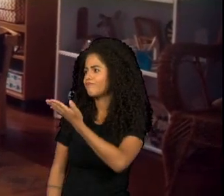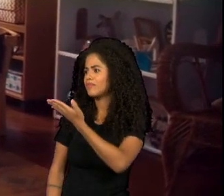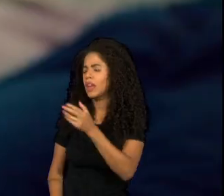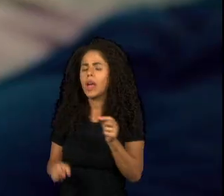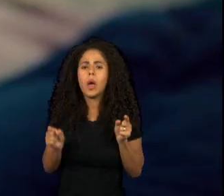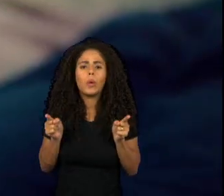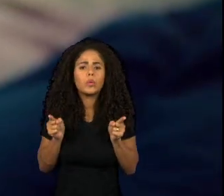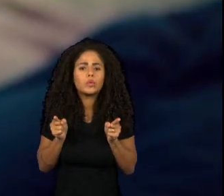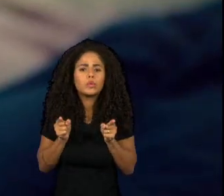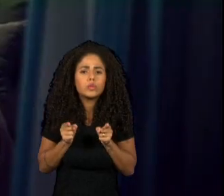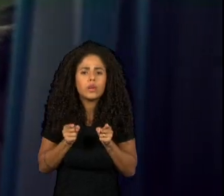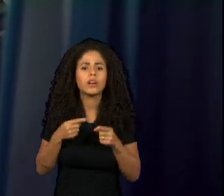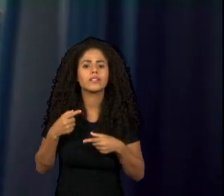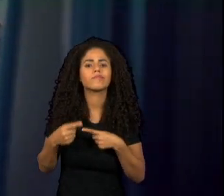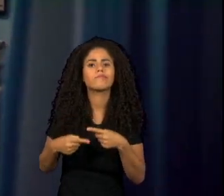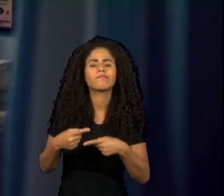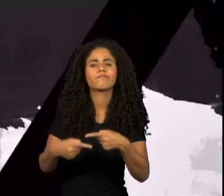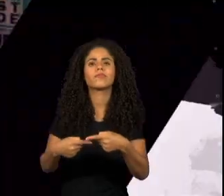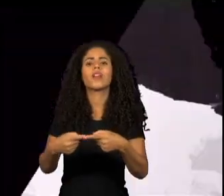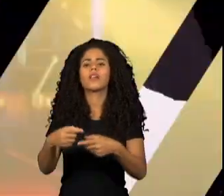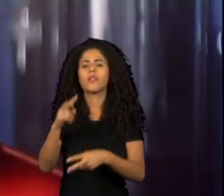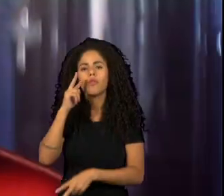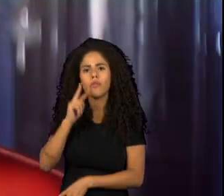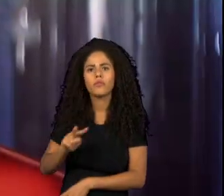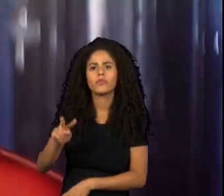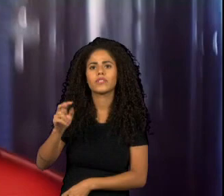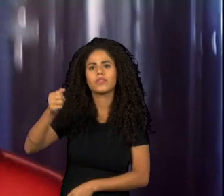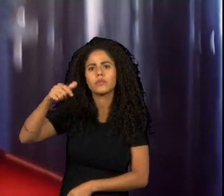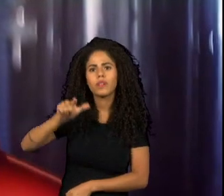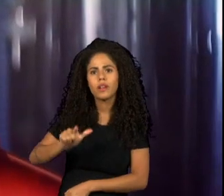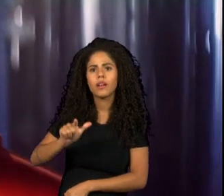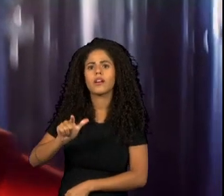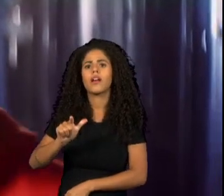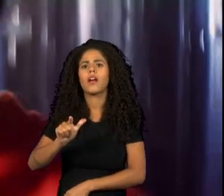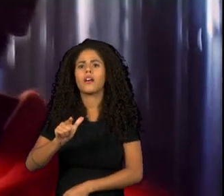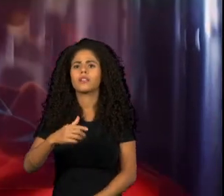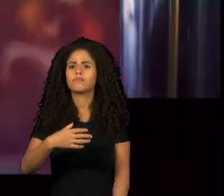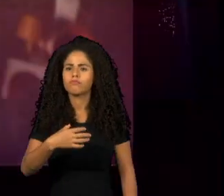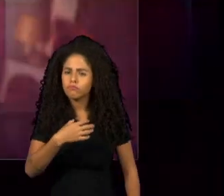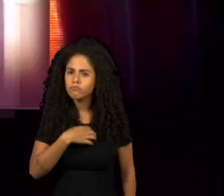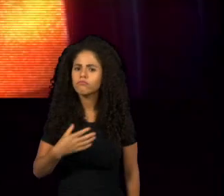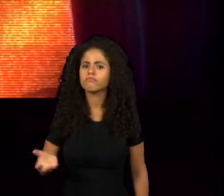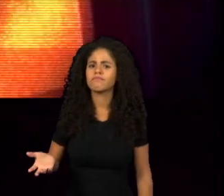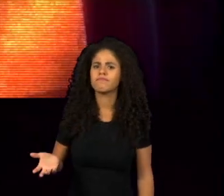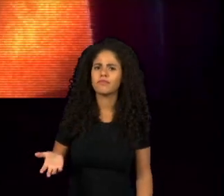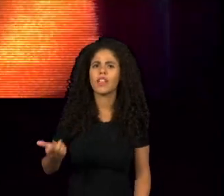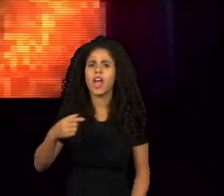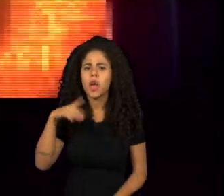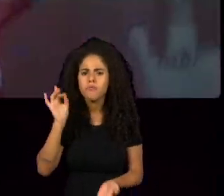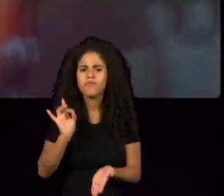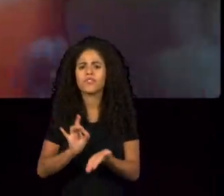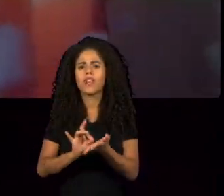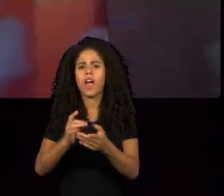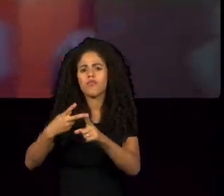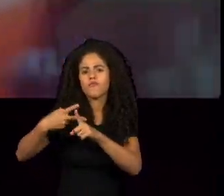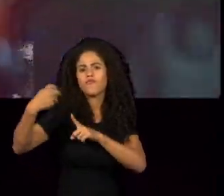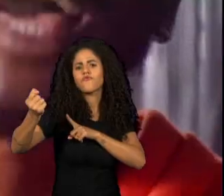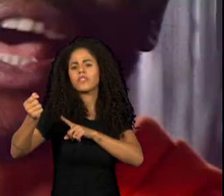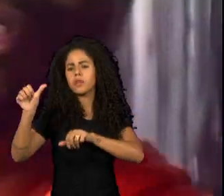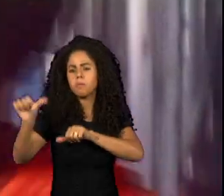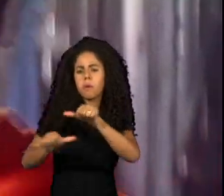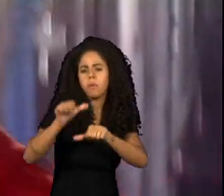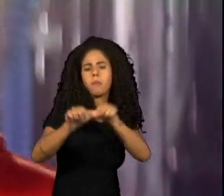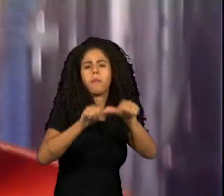avanço, né? Então, a gente tem muito o que fazer ainda. E não é só vencer os jogos, não, parça. É vencer as adversidades, os